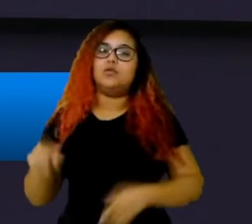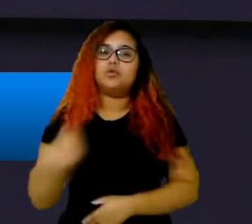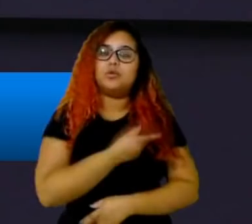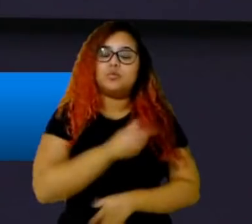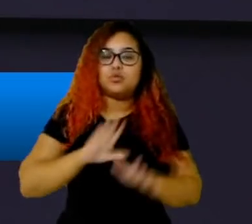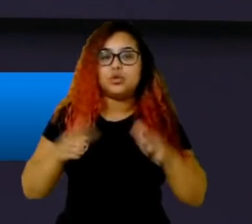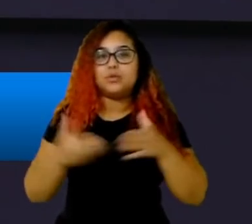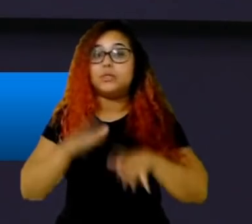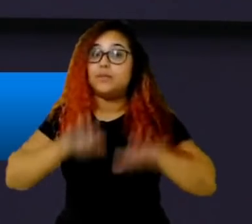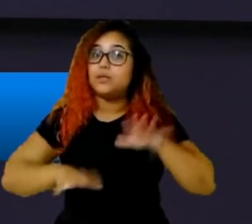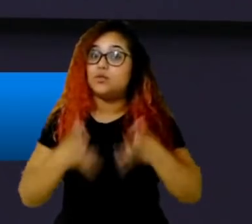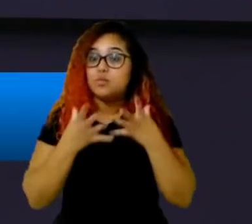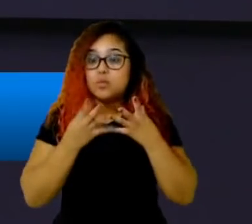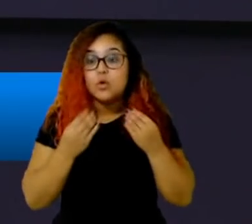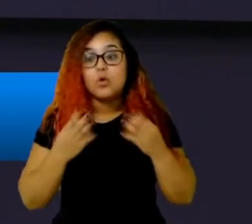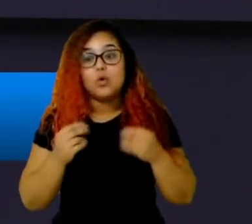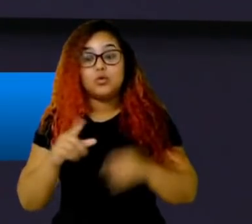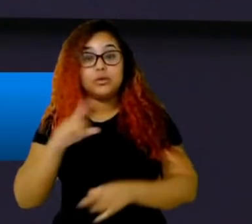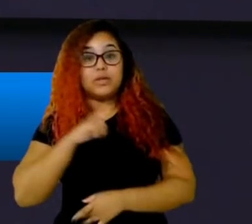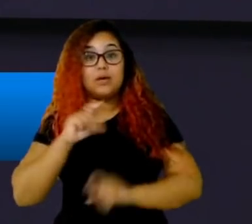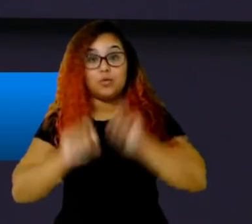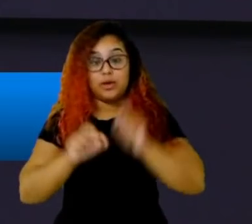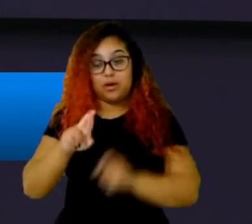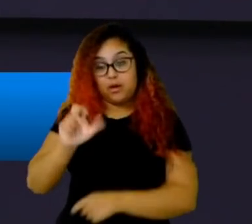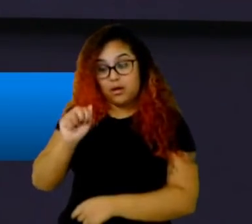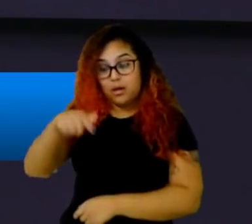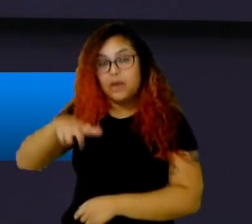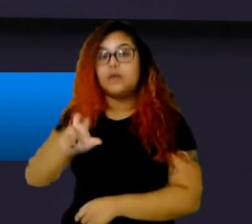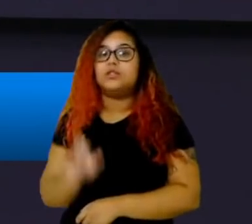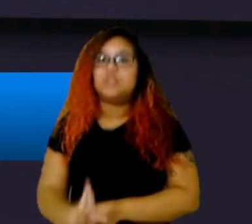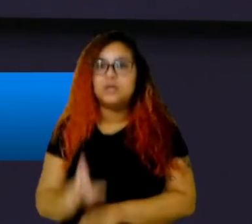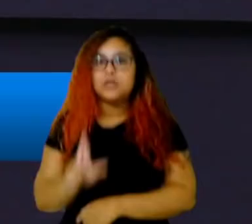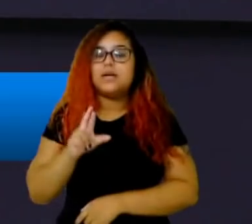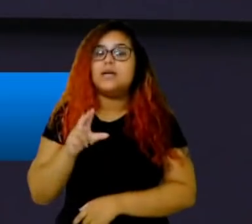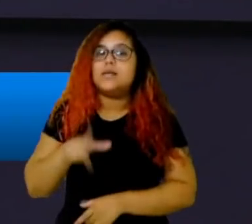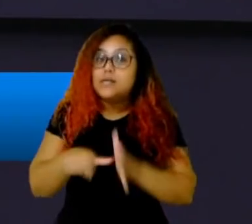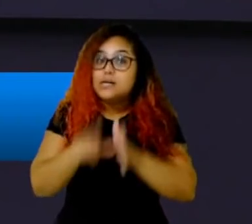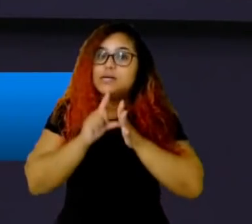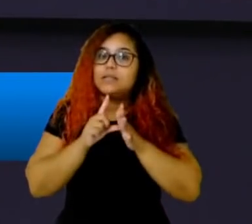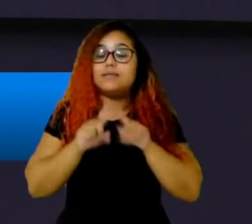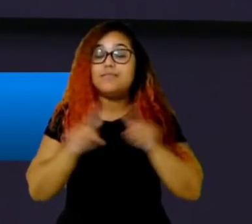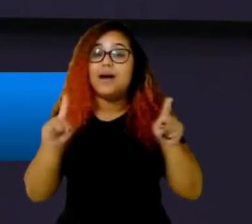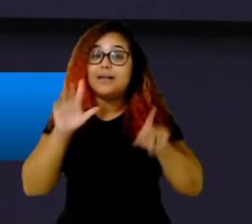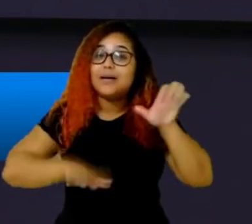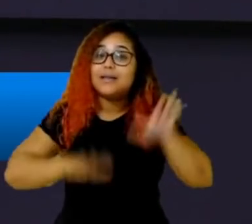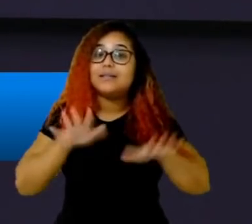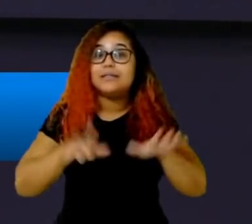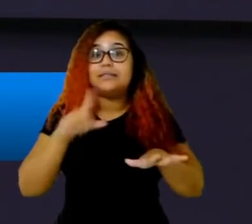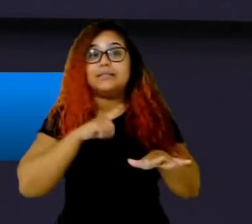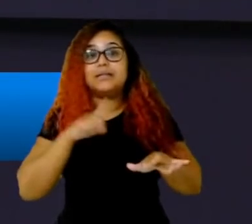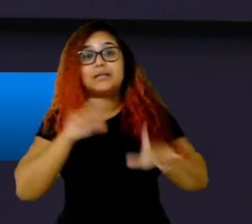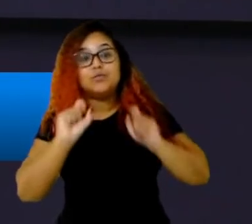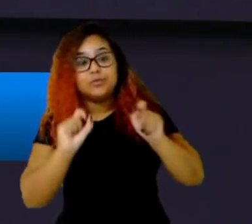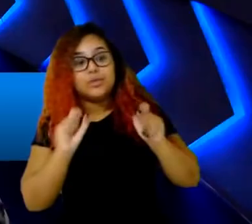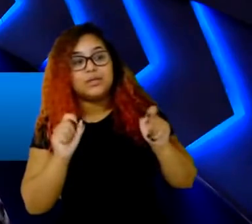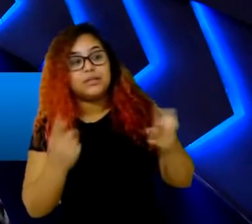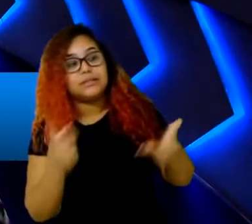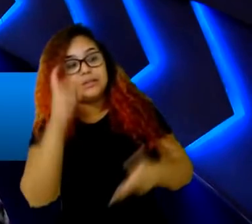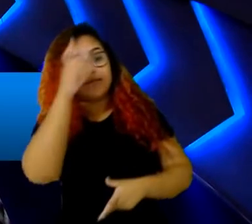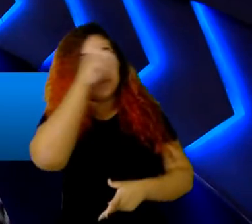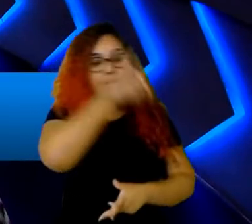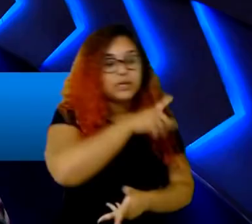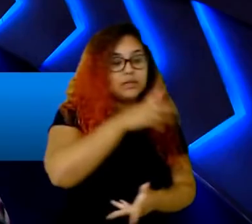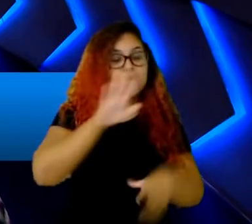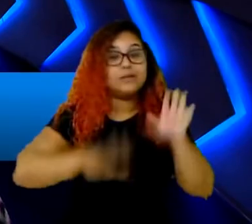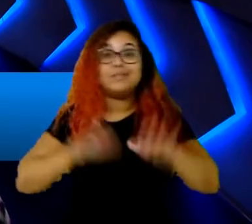essa presença do Ranger cedo, né? Mas é aquele, às vezes, fica num flip de tipo, dá muito certo, às vezes dá muito errado, né? Eu acho que foi